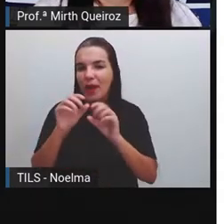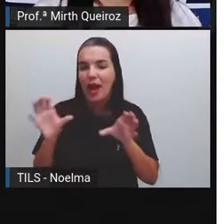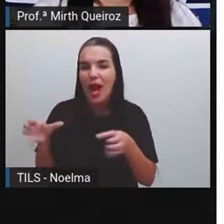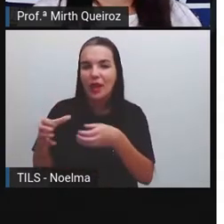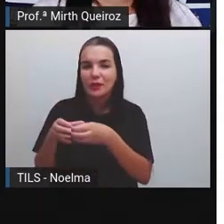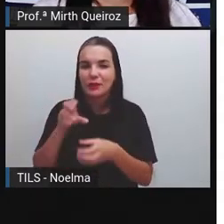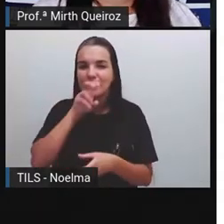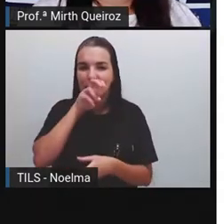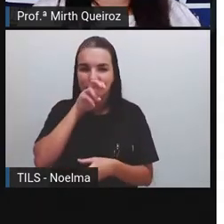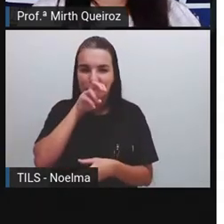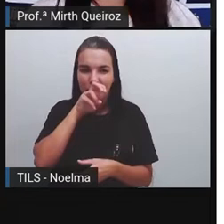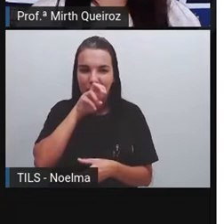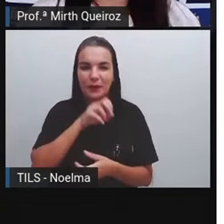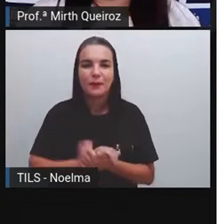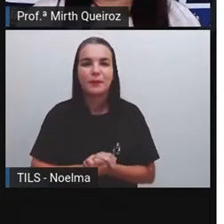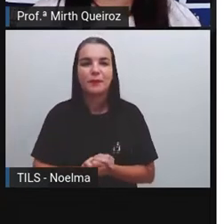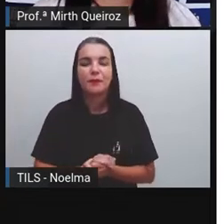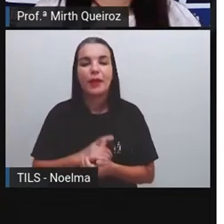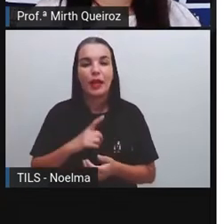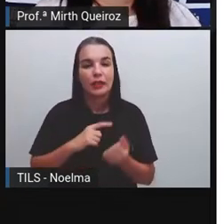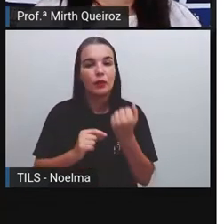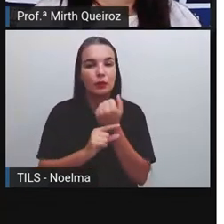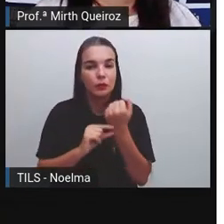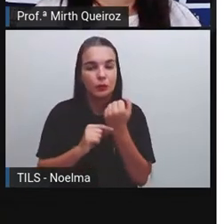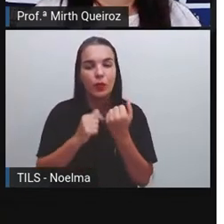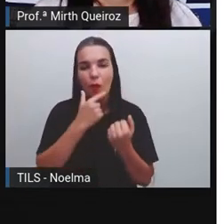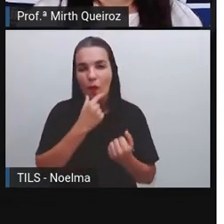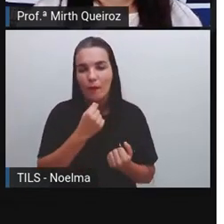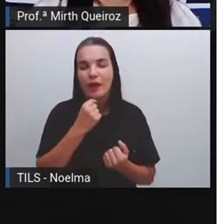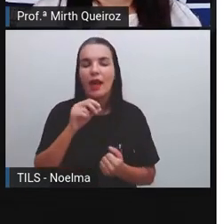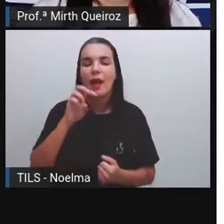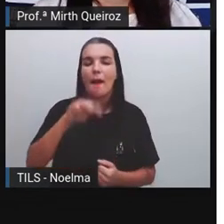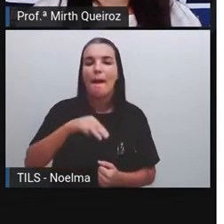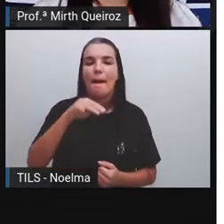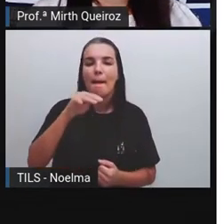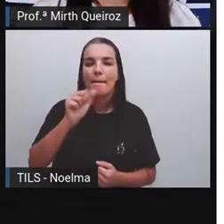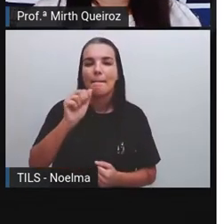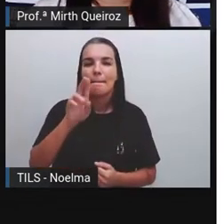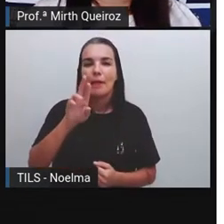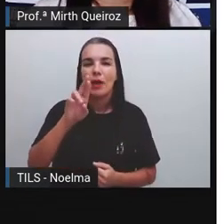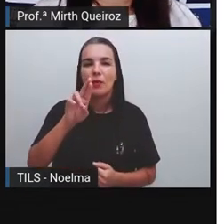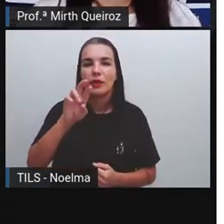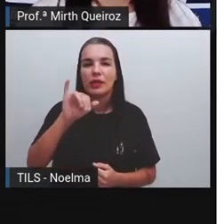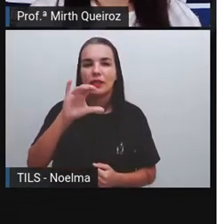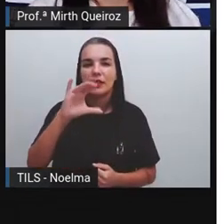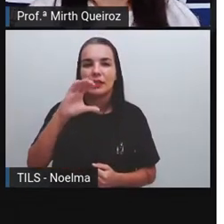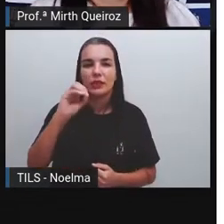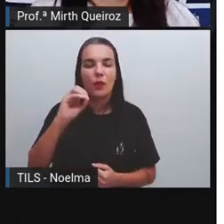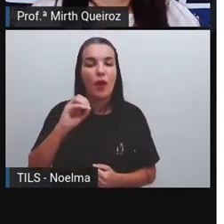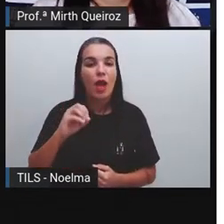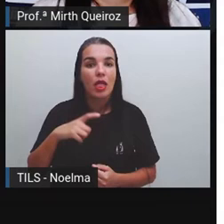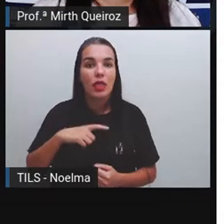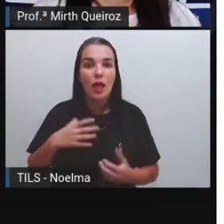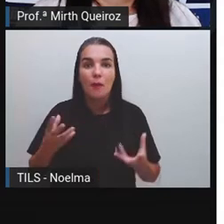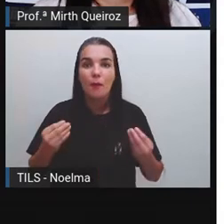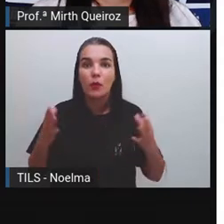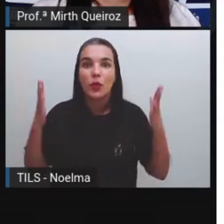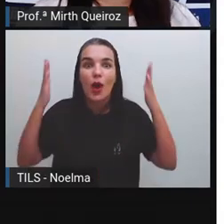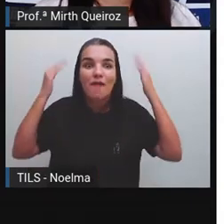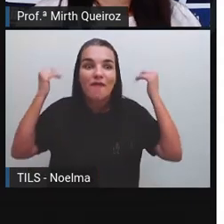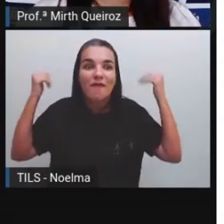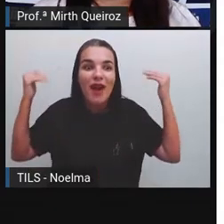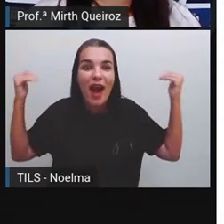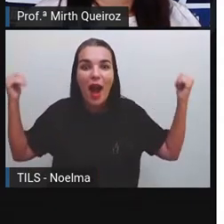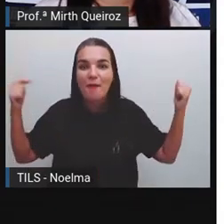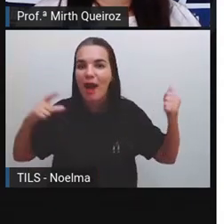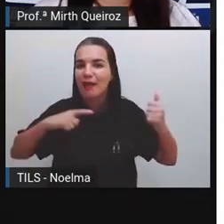criada aí pelo paulistano Maurício de Souza, como eu disse para vocês. A revistinha, ela fez tanto sucesso que hoje é publicada em